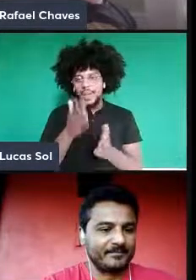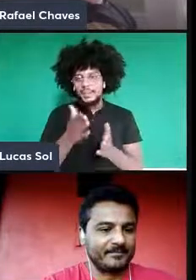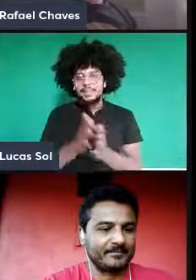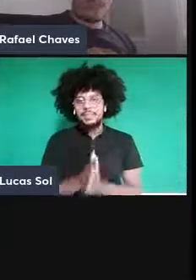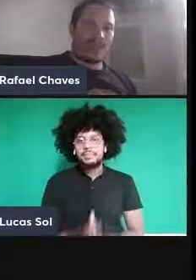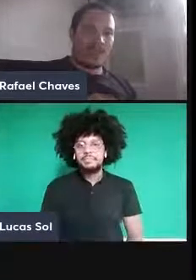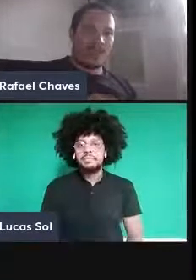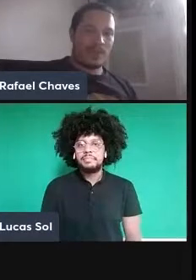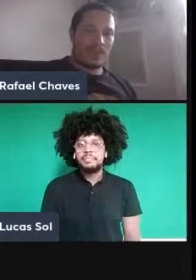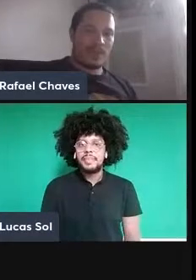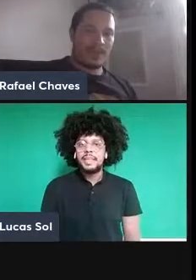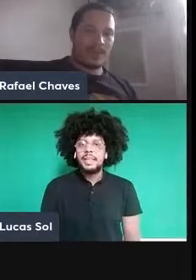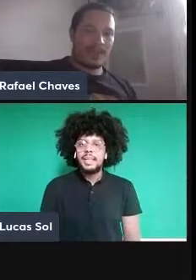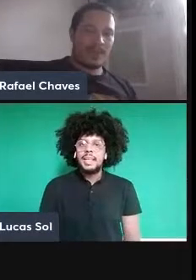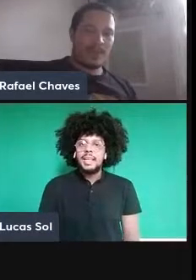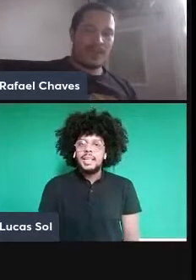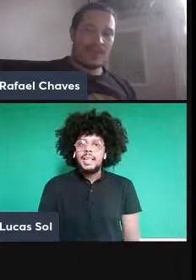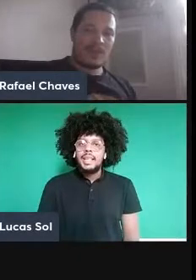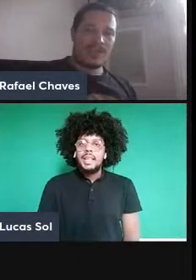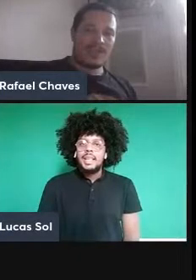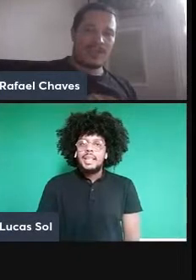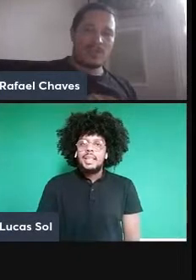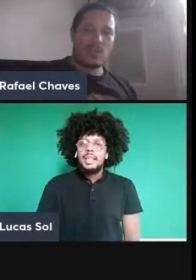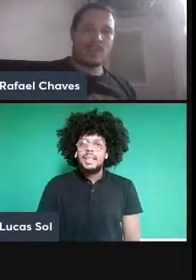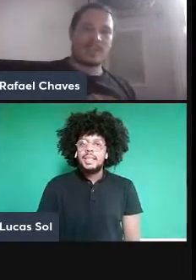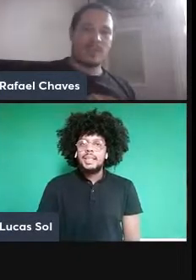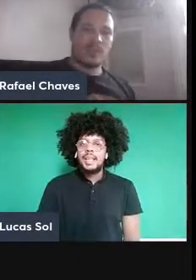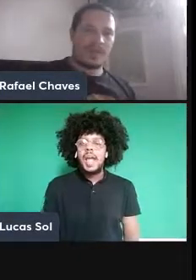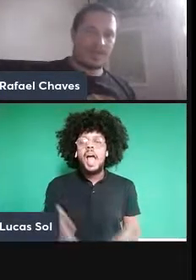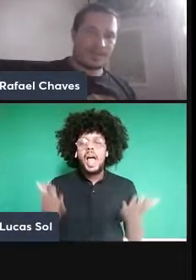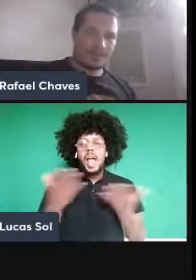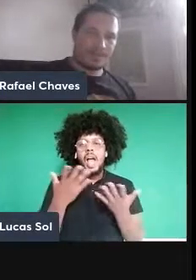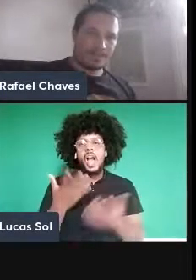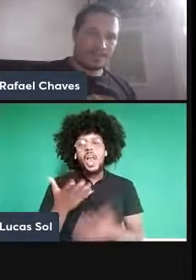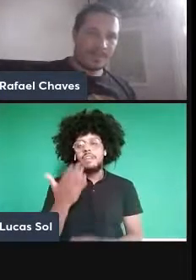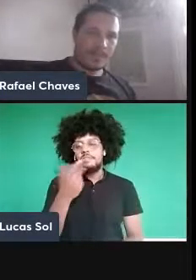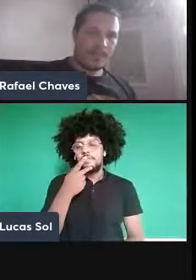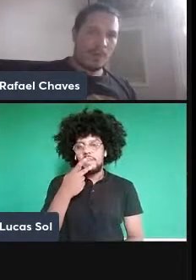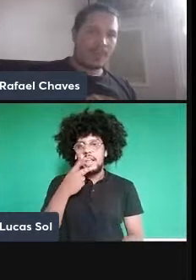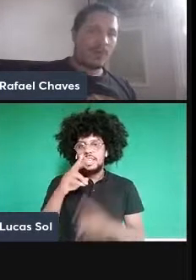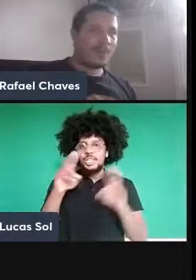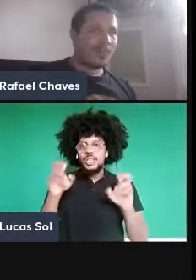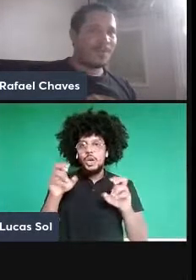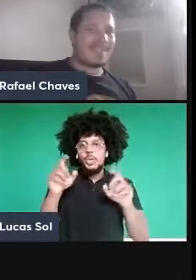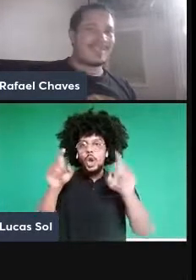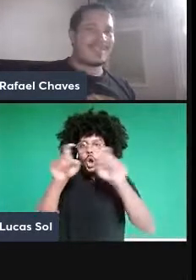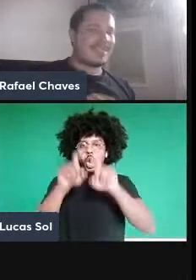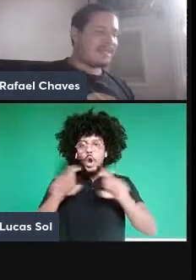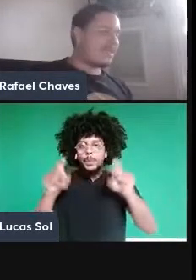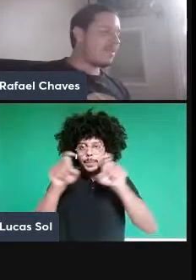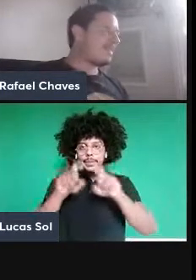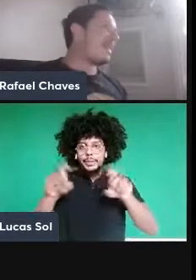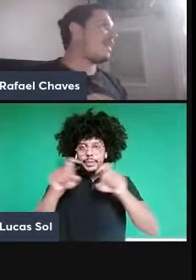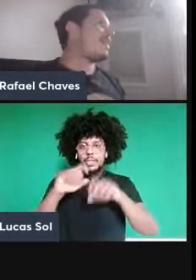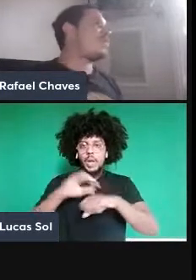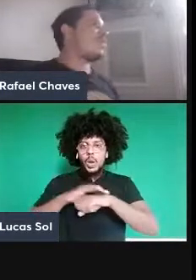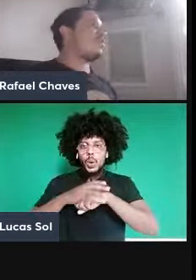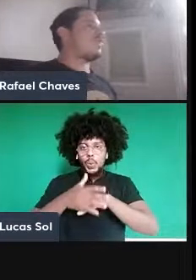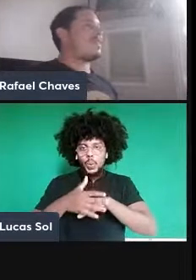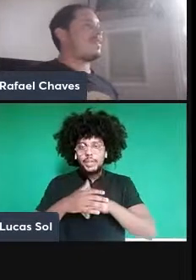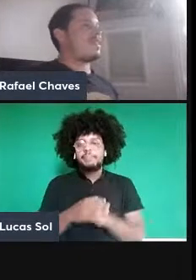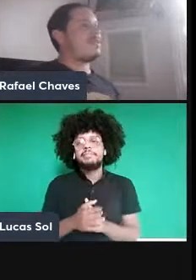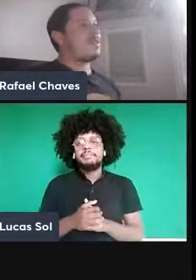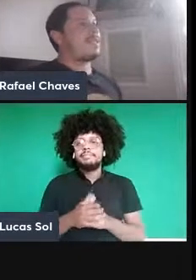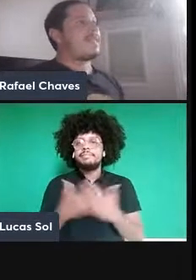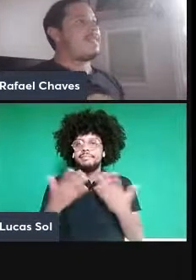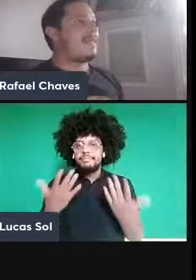conectando aí, então, com a pergunta, vamos falar agora de computação quântica. Bom, então, de maneira similar ao que